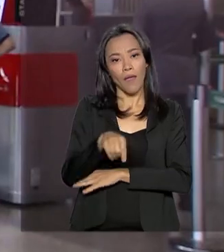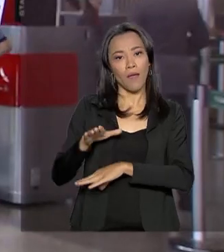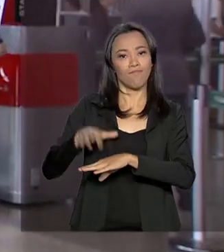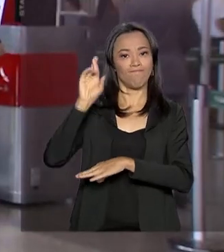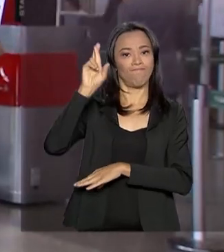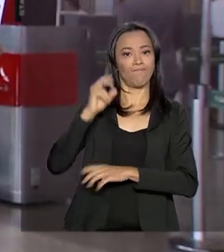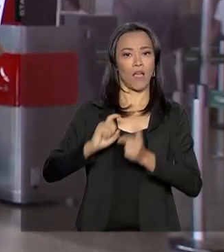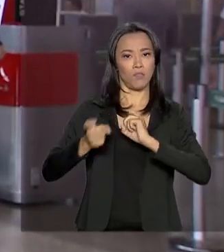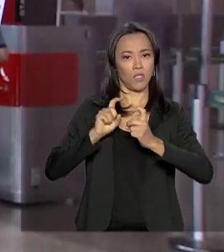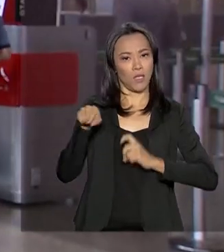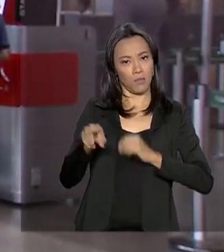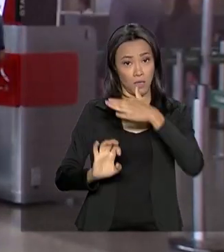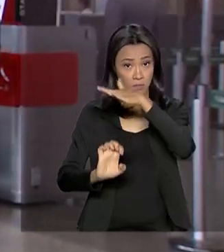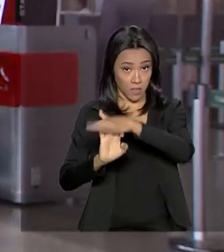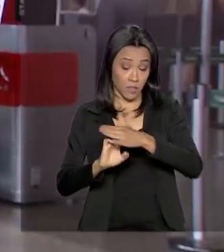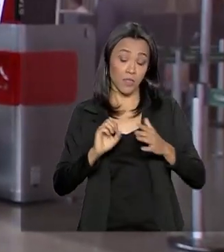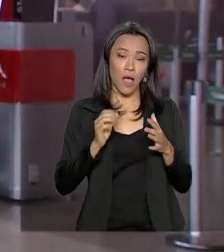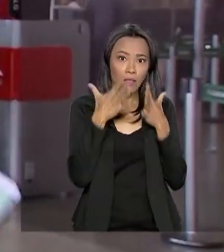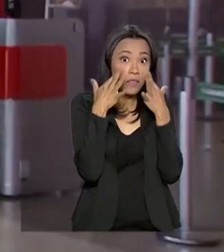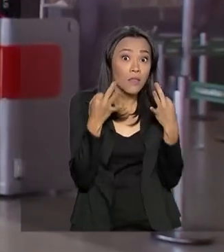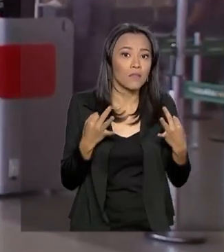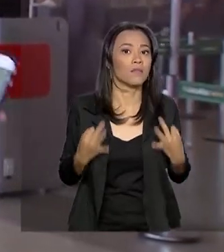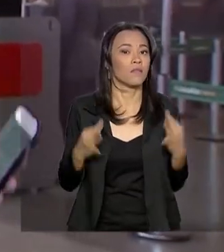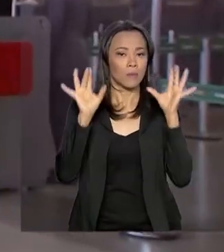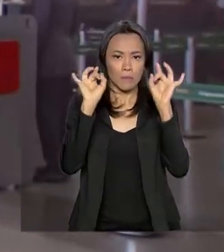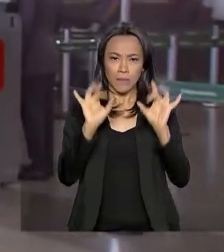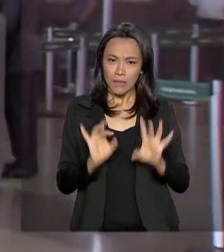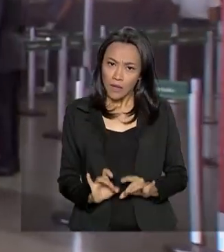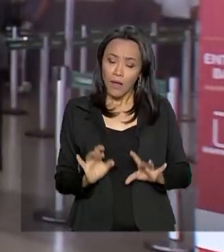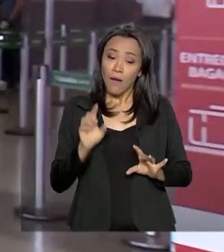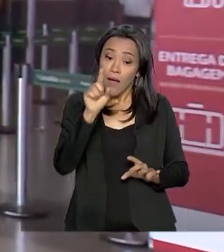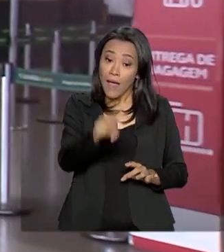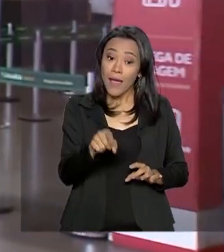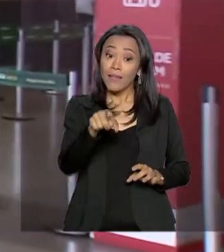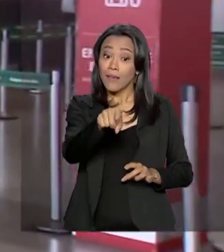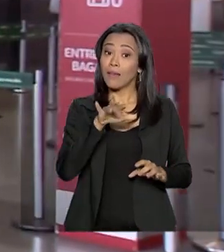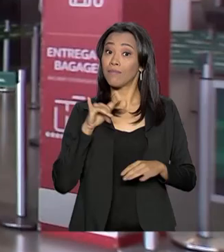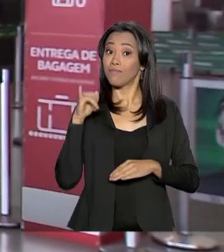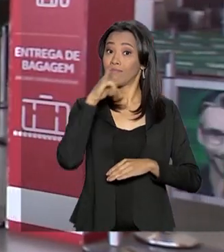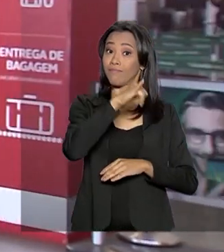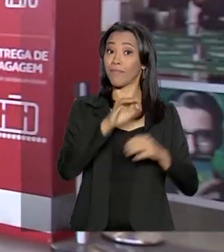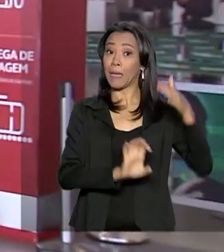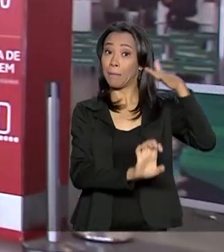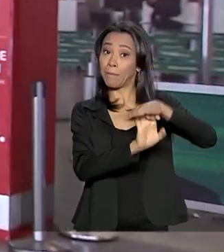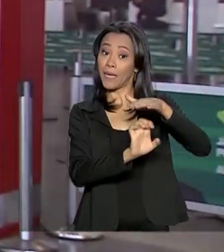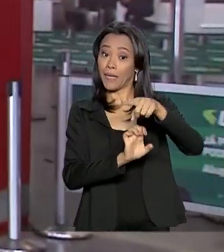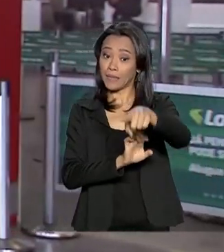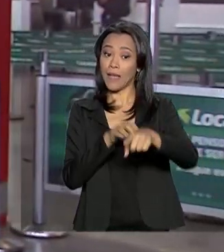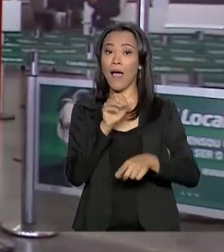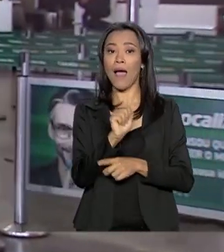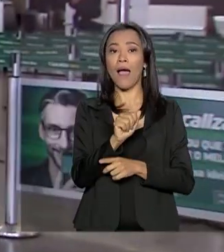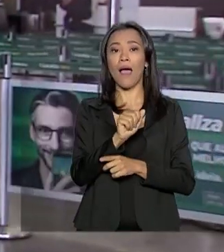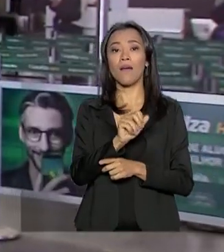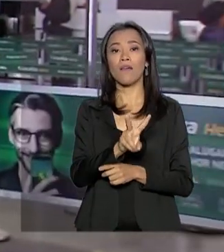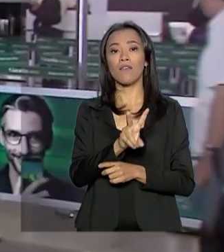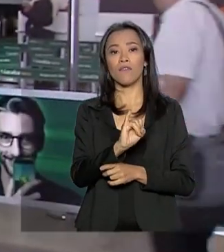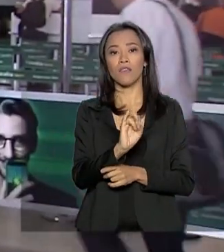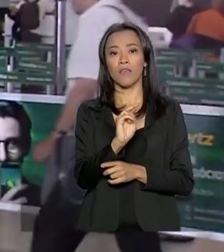empresa. E um alerta especial vai para os passageiros da Avianca. A companhia aérea